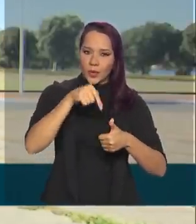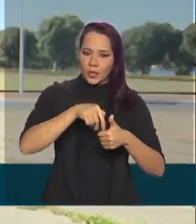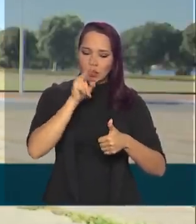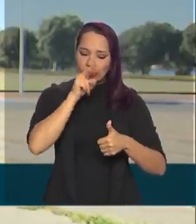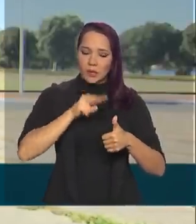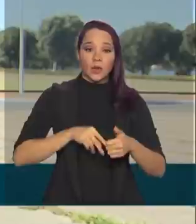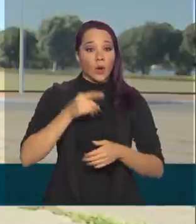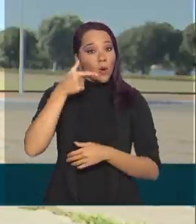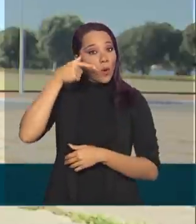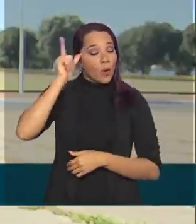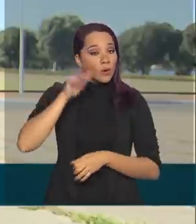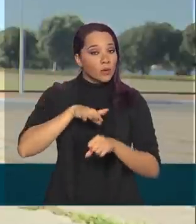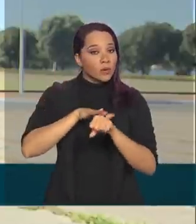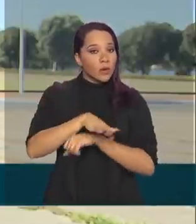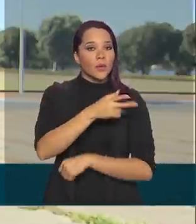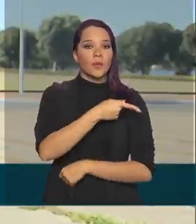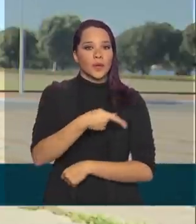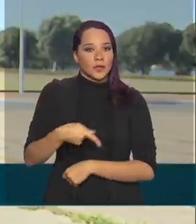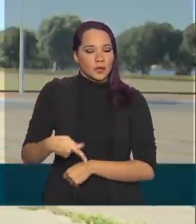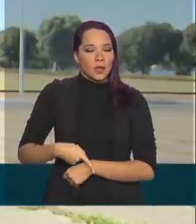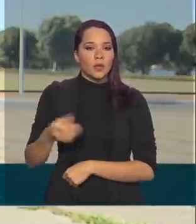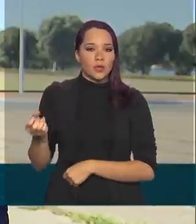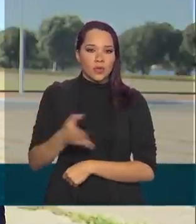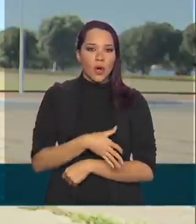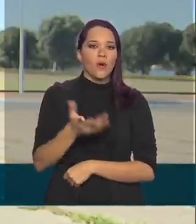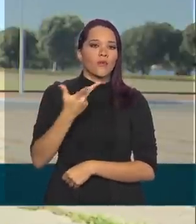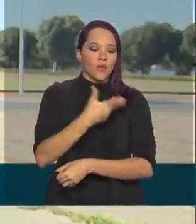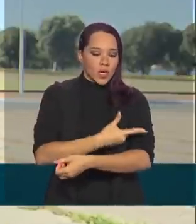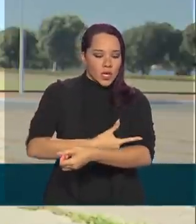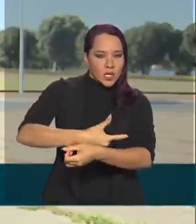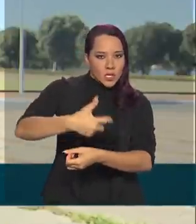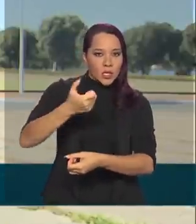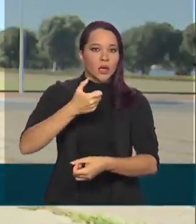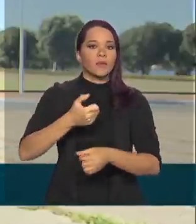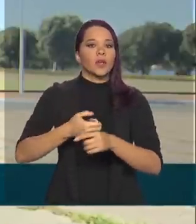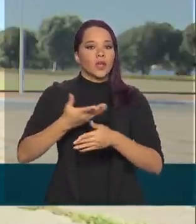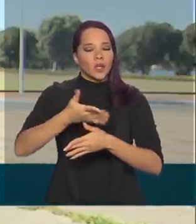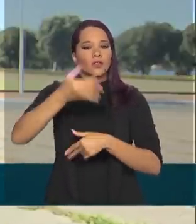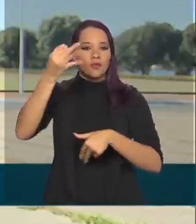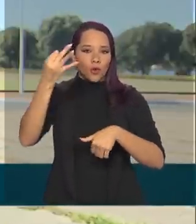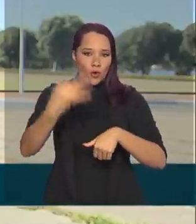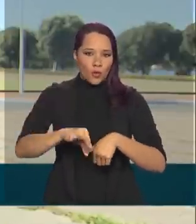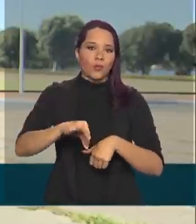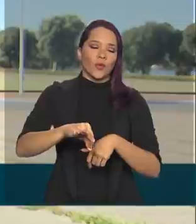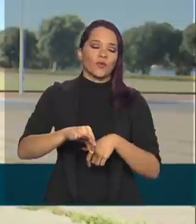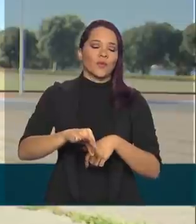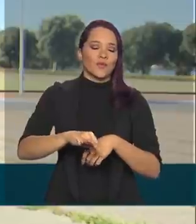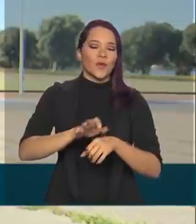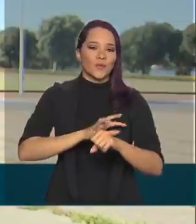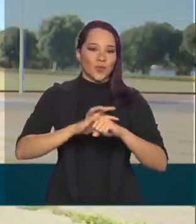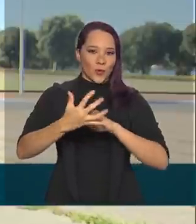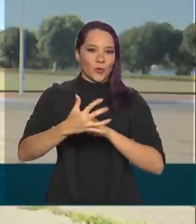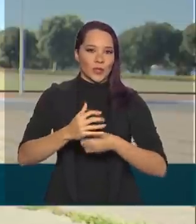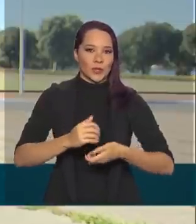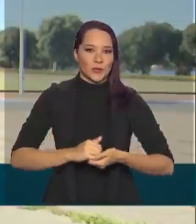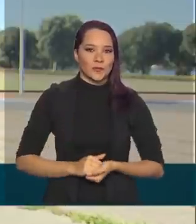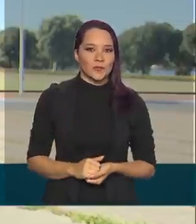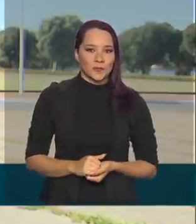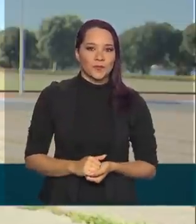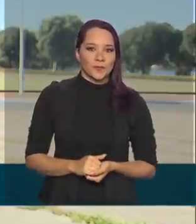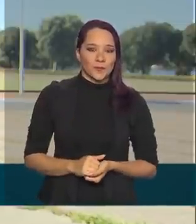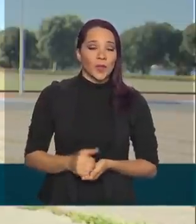Ontem à noite, o presidente fez um novo exame e novamente diagnosticou positivo para a Covid-19.